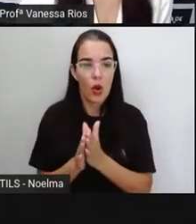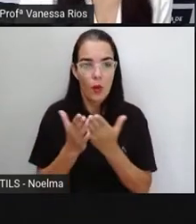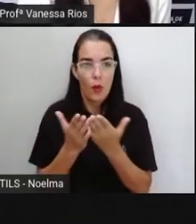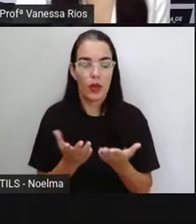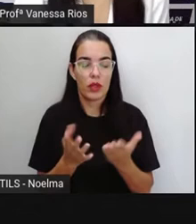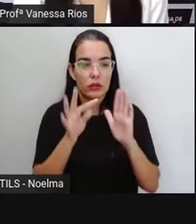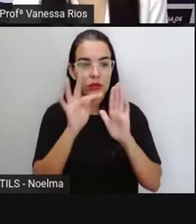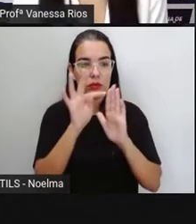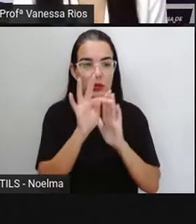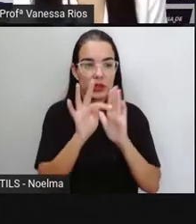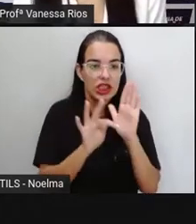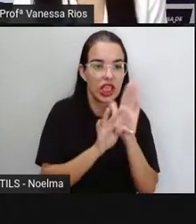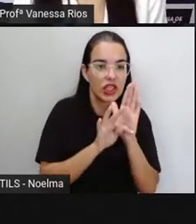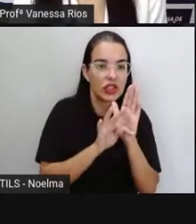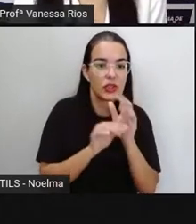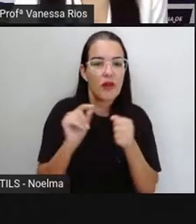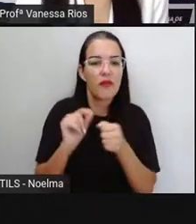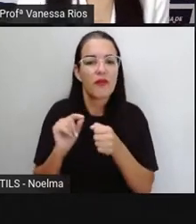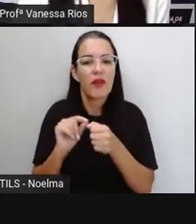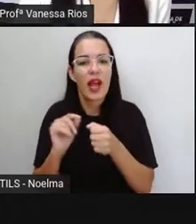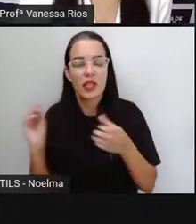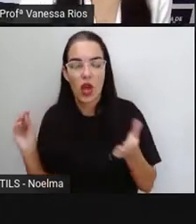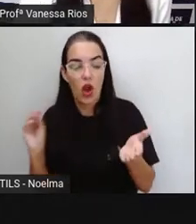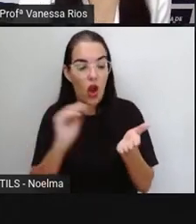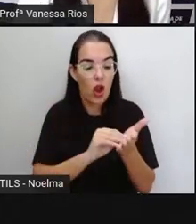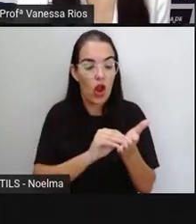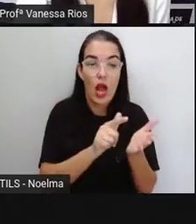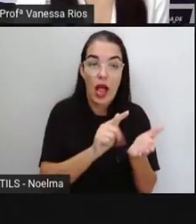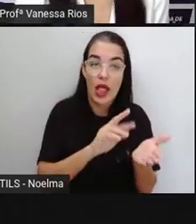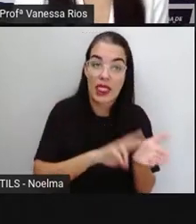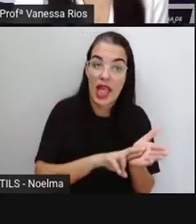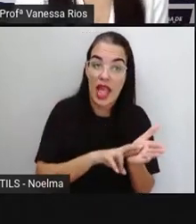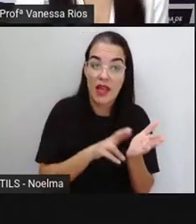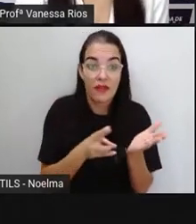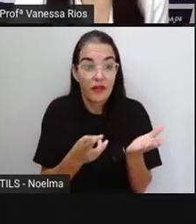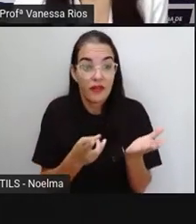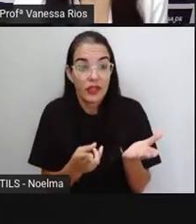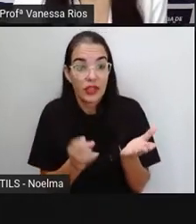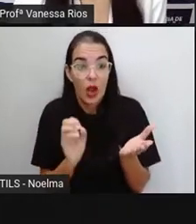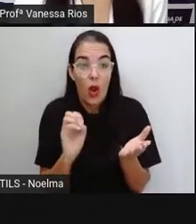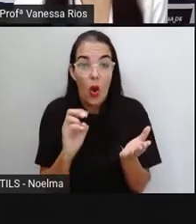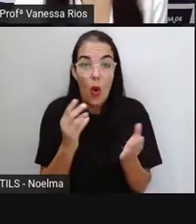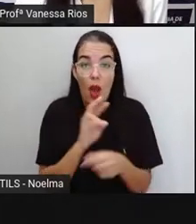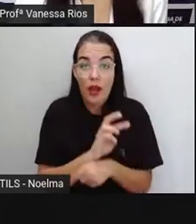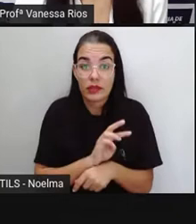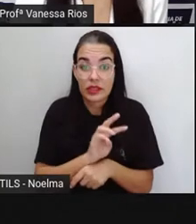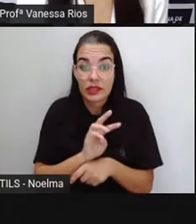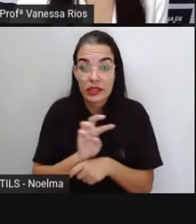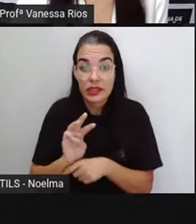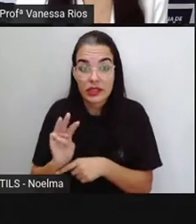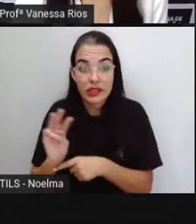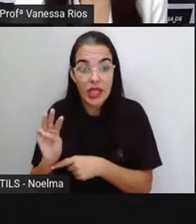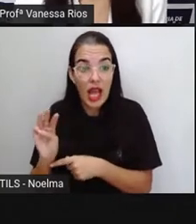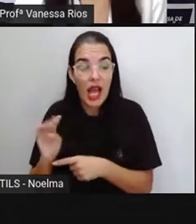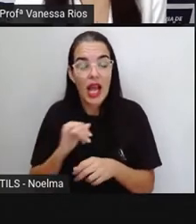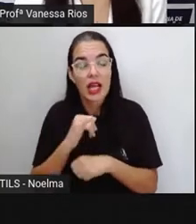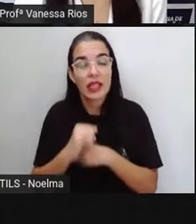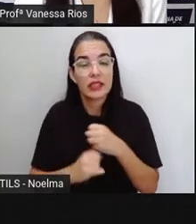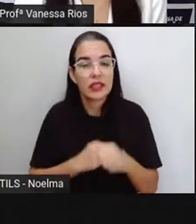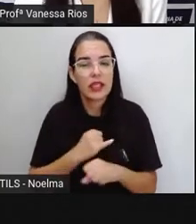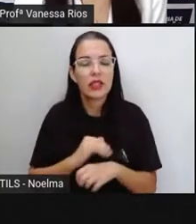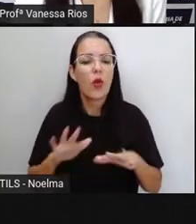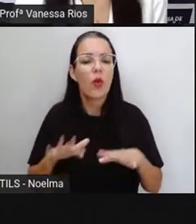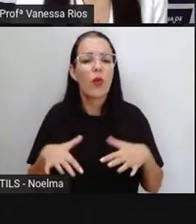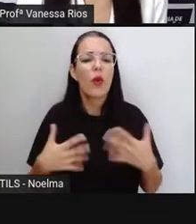oraliza ou ele expõe uma revista, num jornal ou mesmo num site da internet. Qual é a função? Qual é a